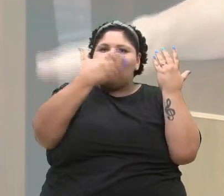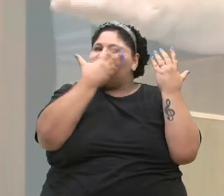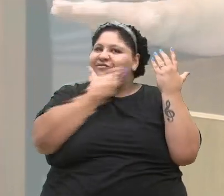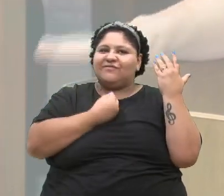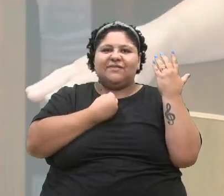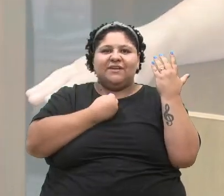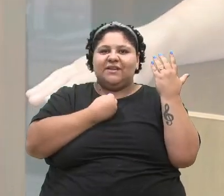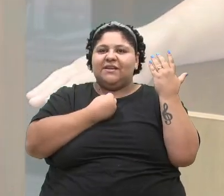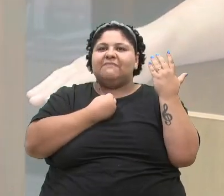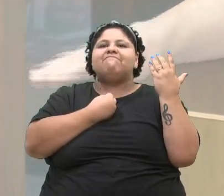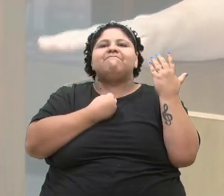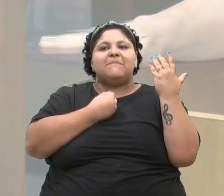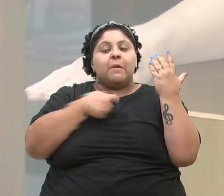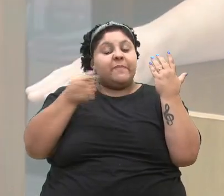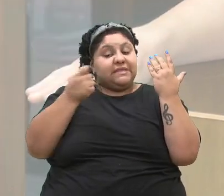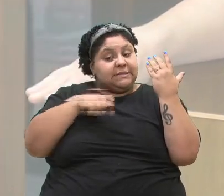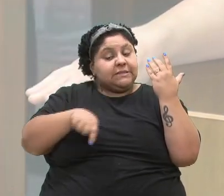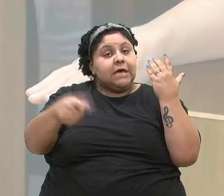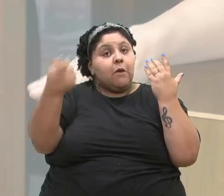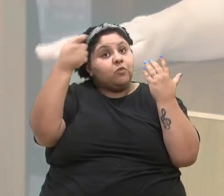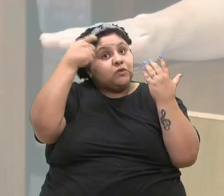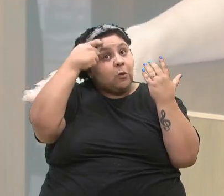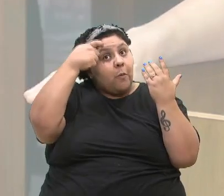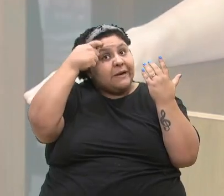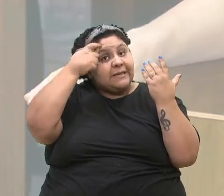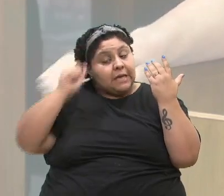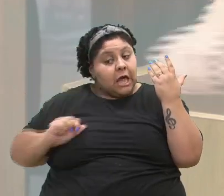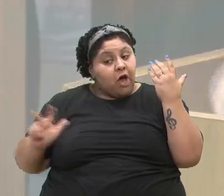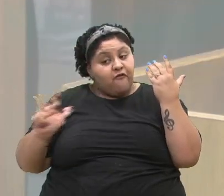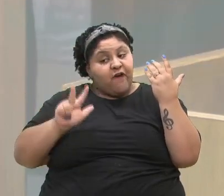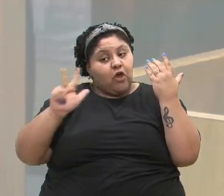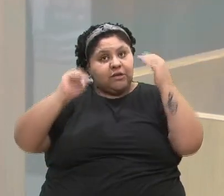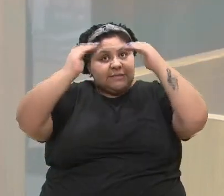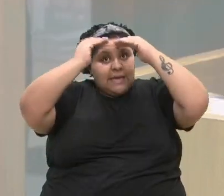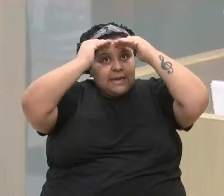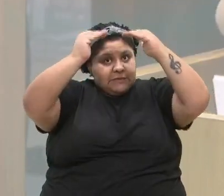obrigados a compreender, valorizar e respeitar.